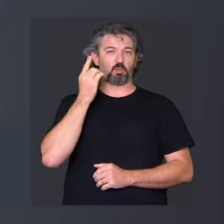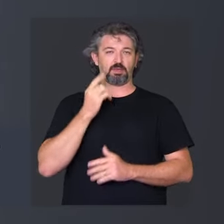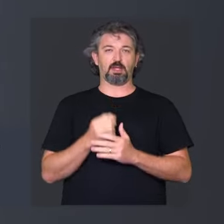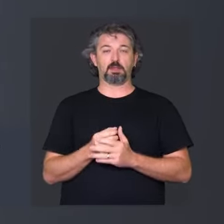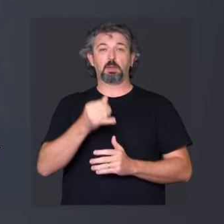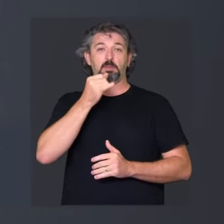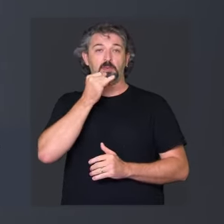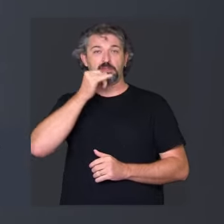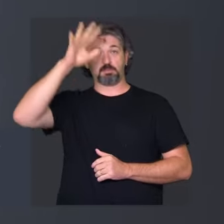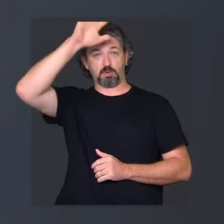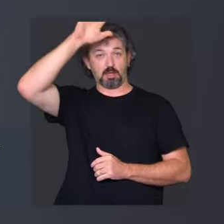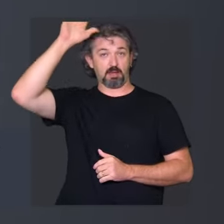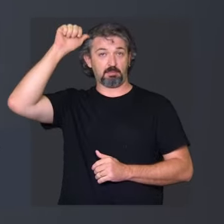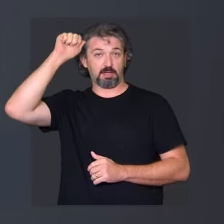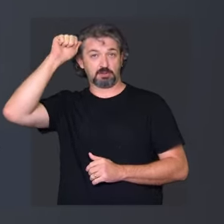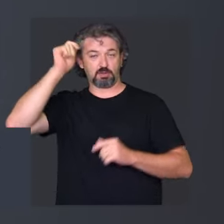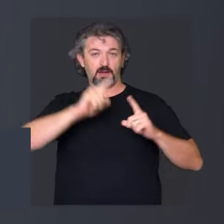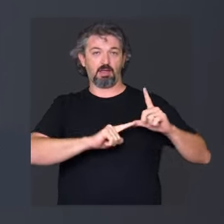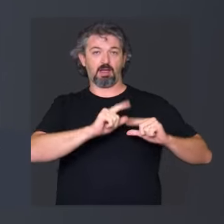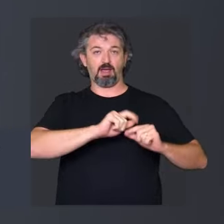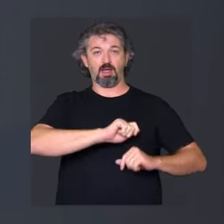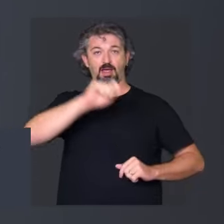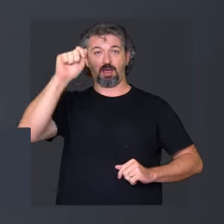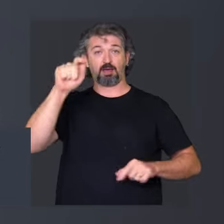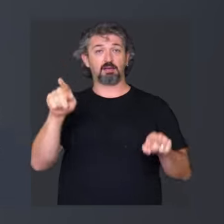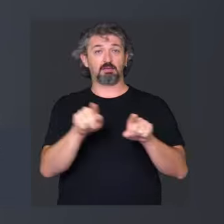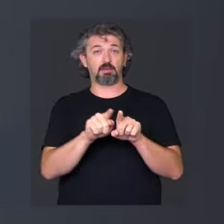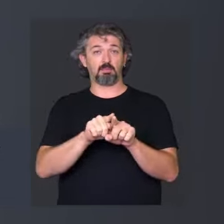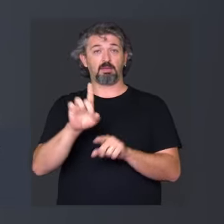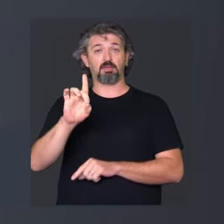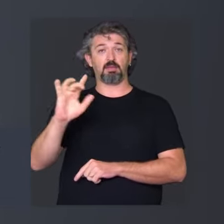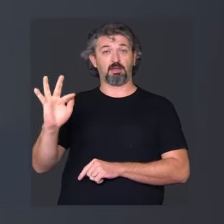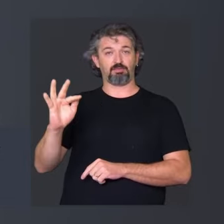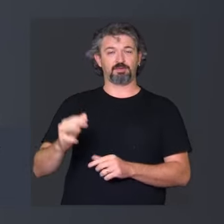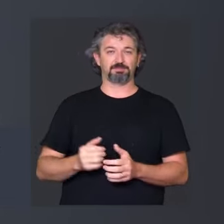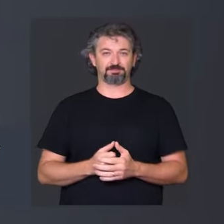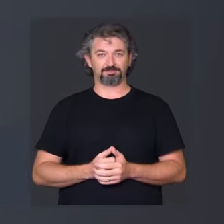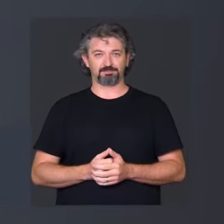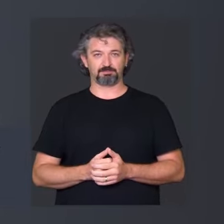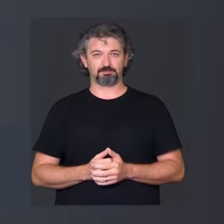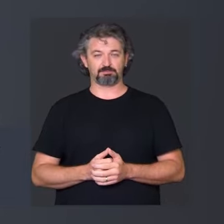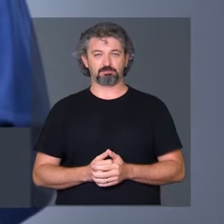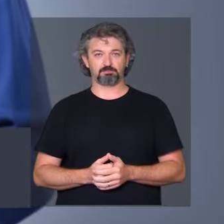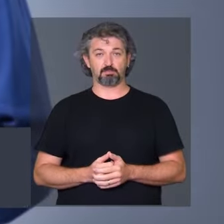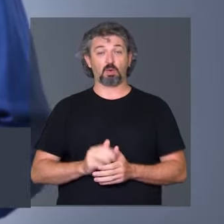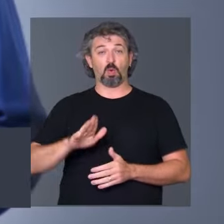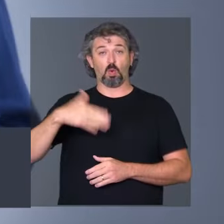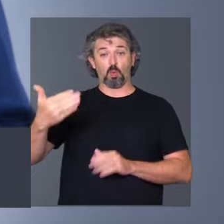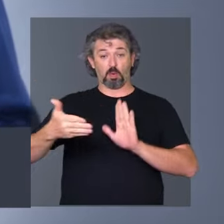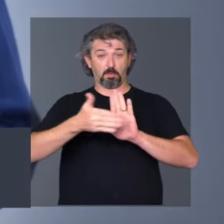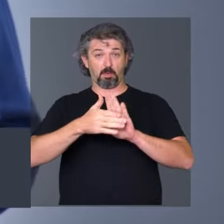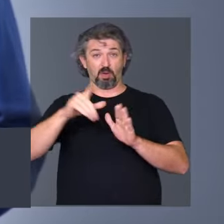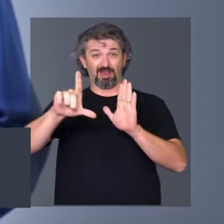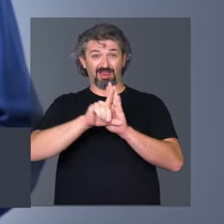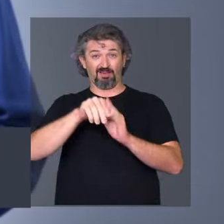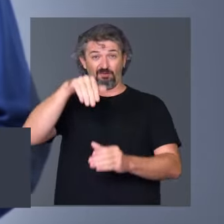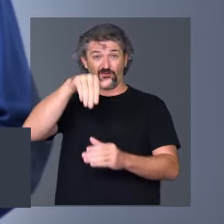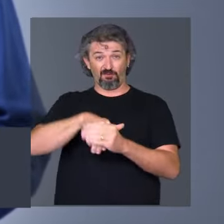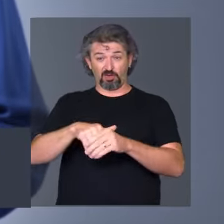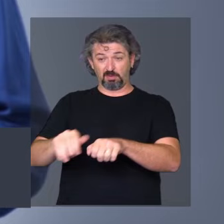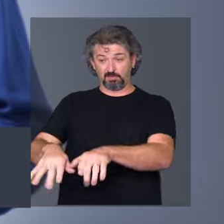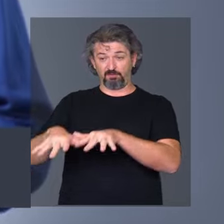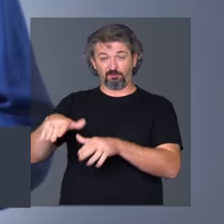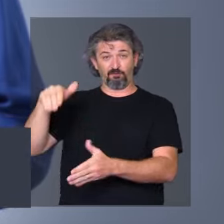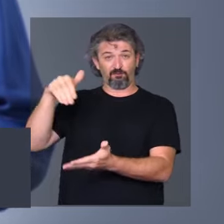é de oito parlamentares. É o caso do Amazonas, do Acre e do Distrito Federal. Antes de ir à votação